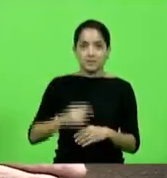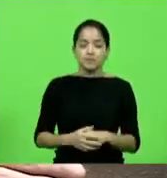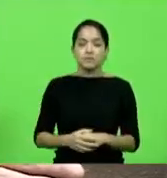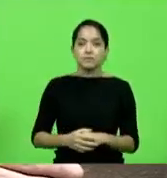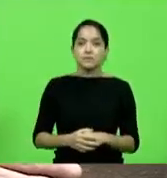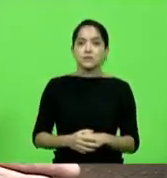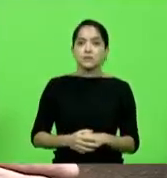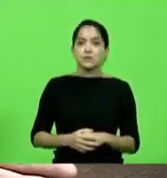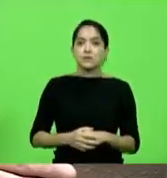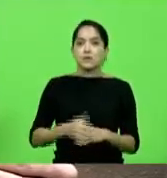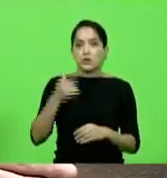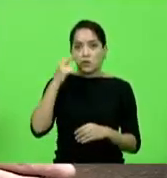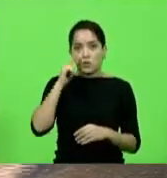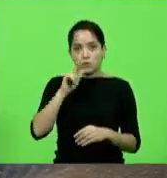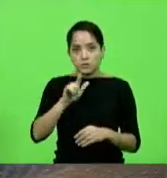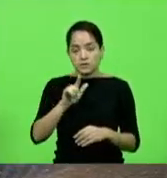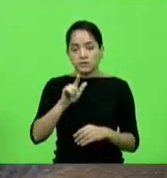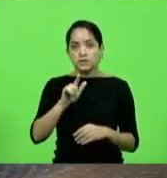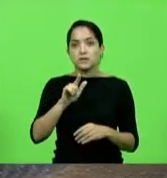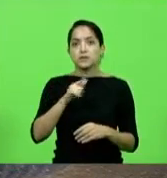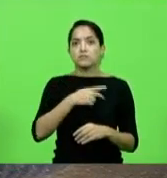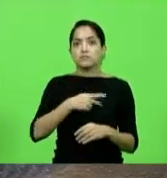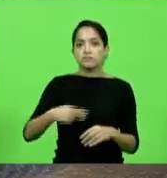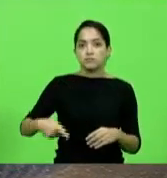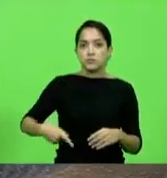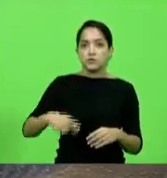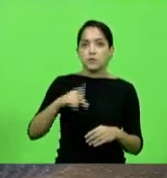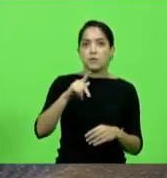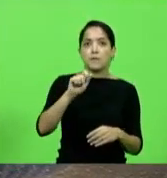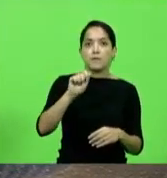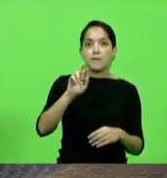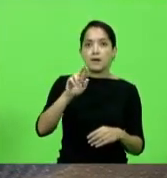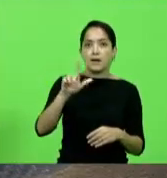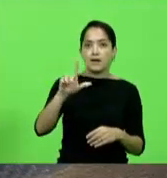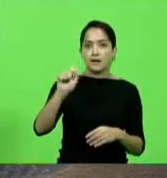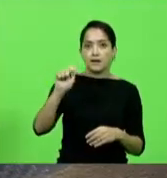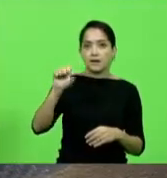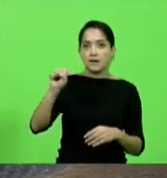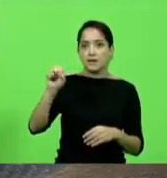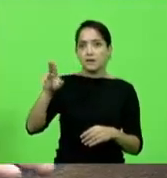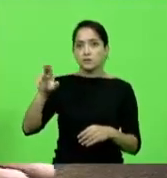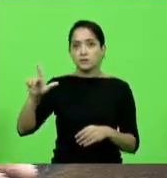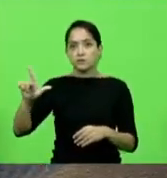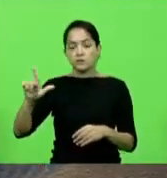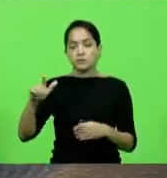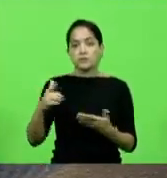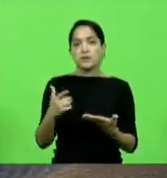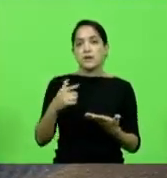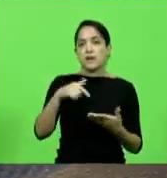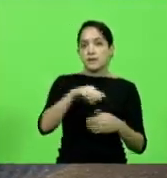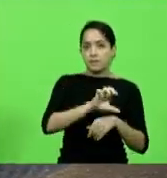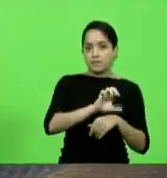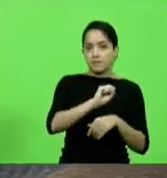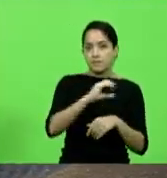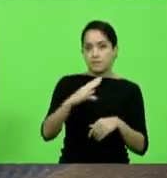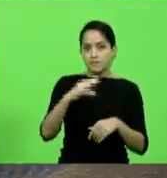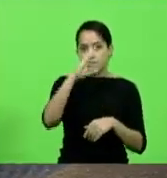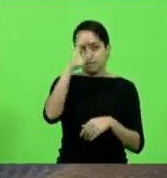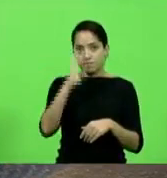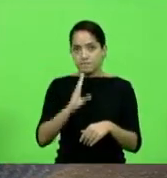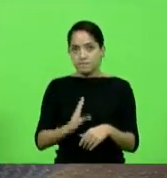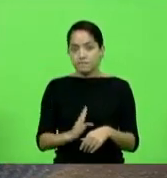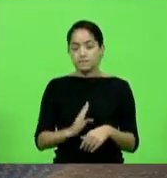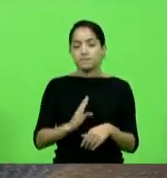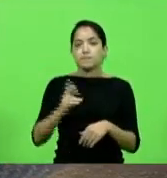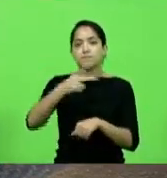presidir o Parlaçu que foi uma atividade importante não só para Santa Catarina mas para o Brasil e para outros